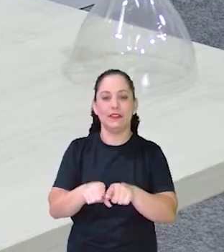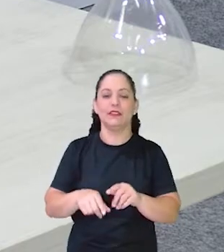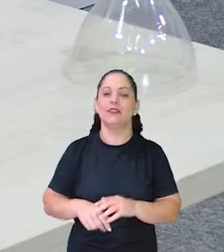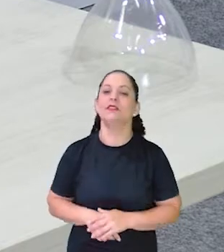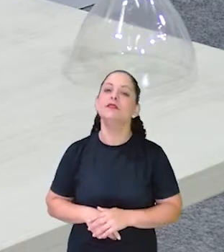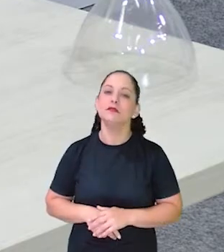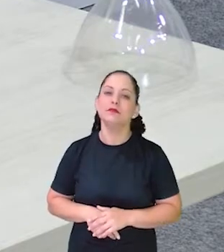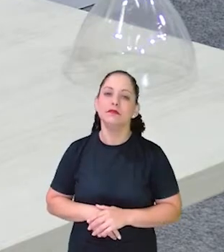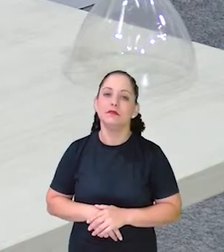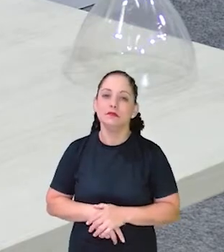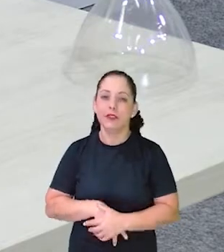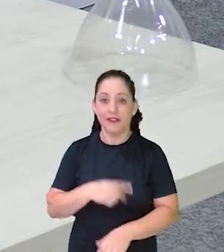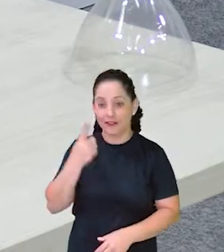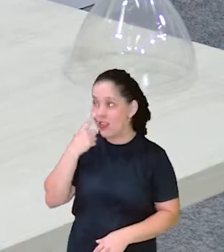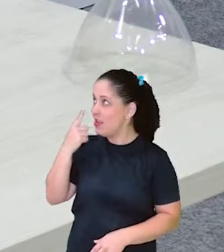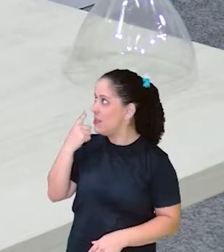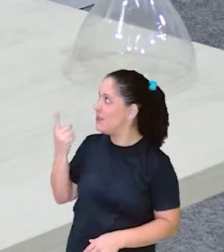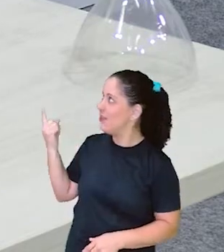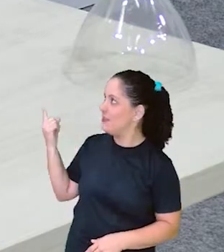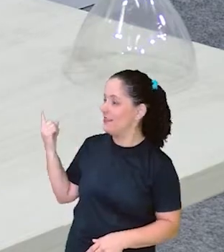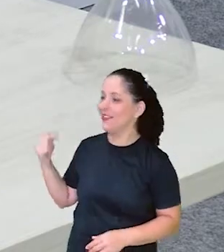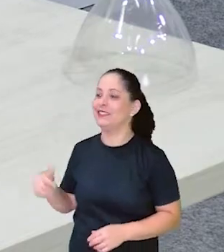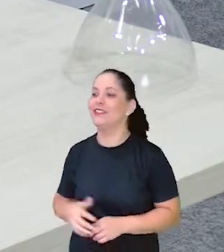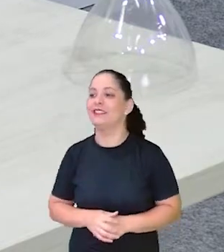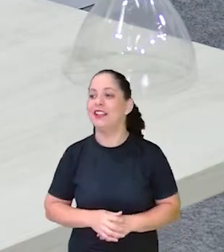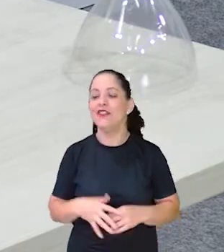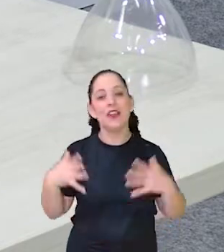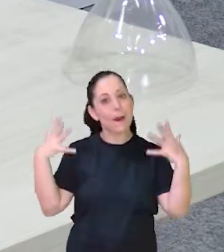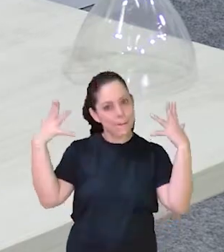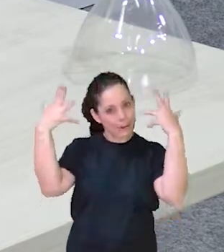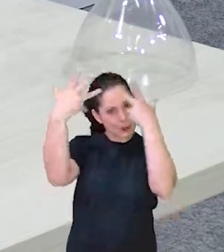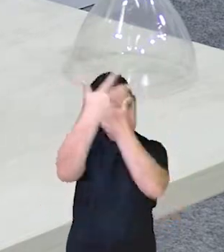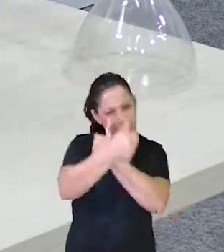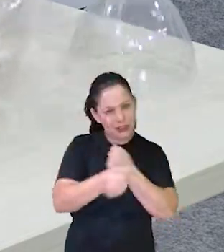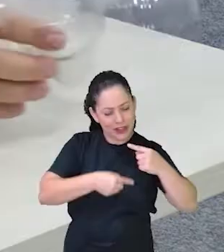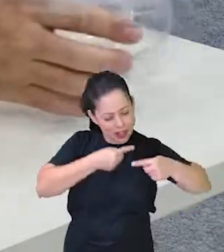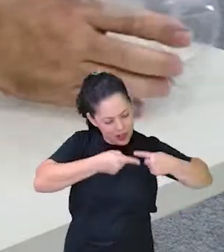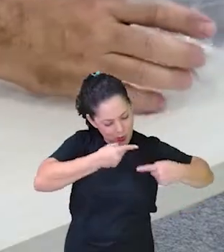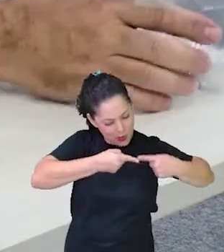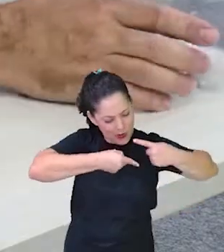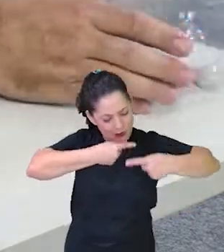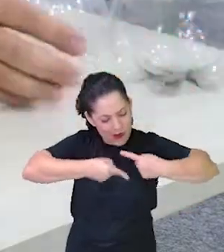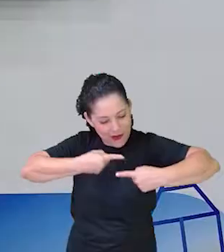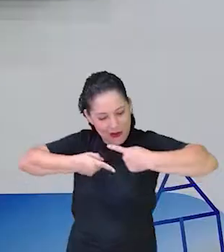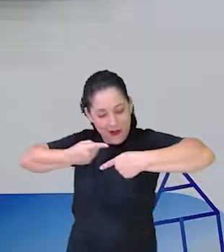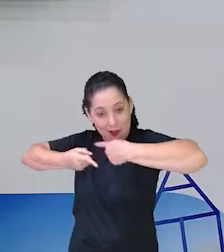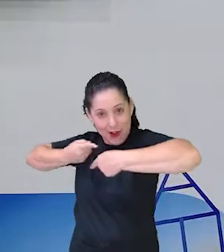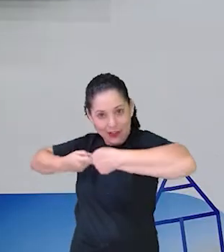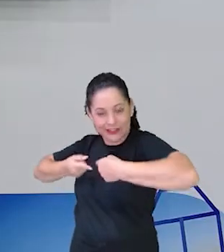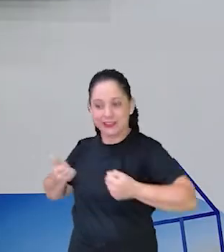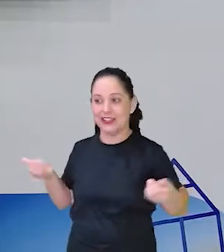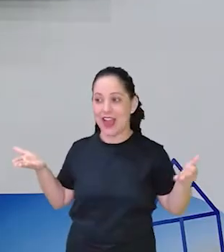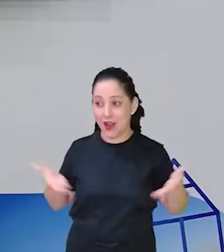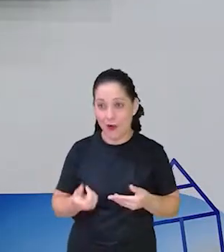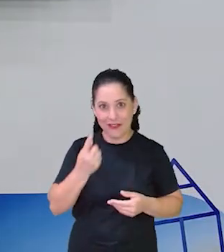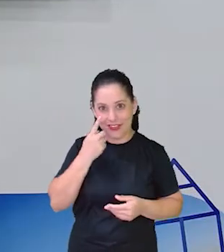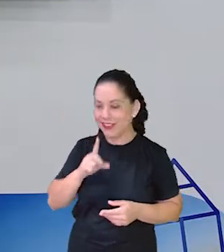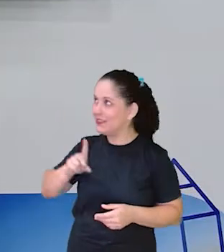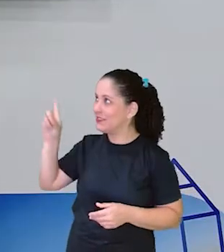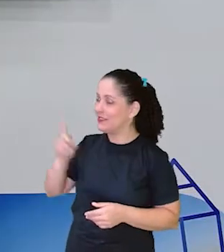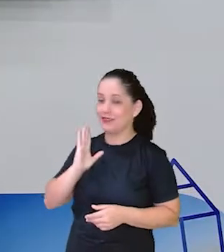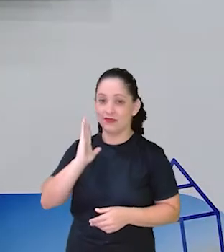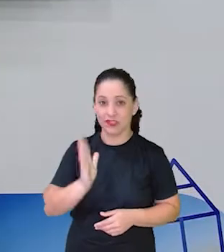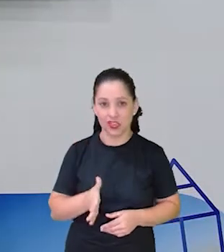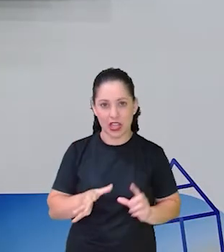Ó Tá vendo aí? Então fica assim Bem enroladinho Bem Eu vou passar Pra essa daqui Que essa eu já fiz O